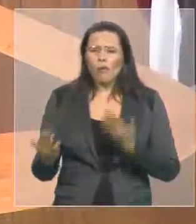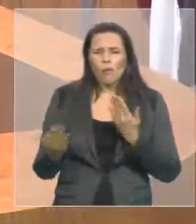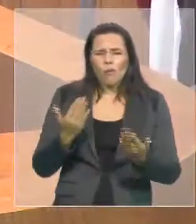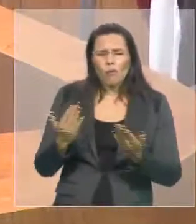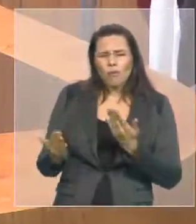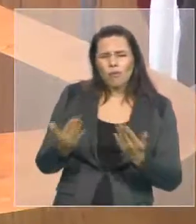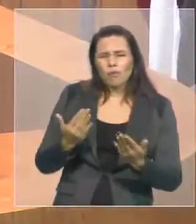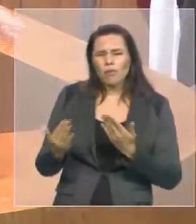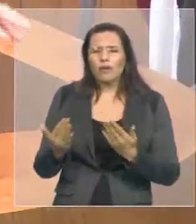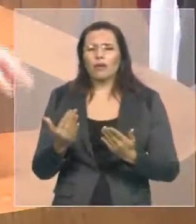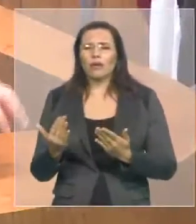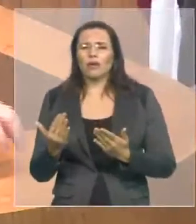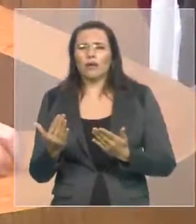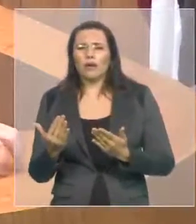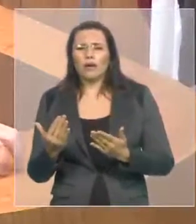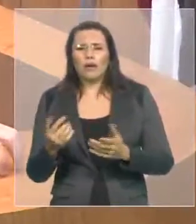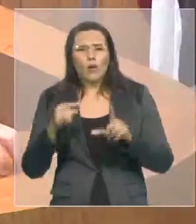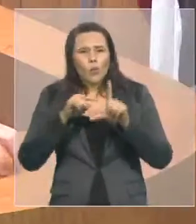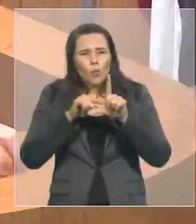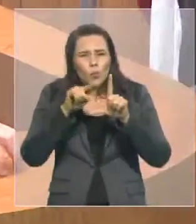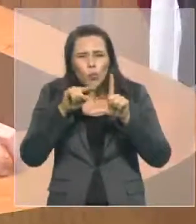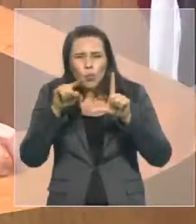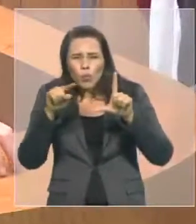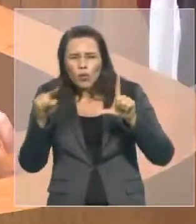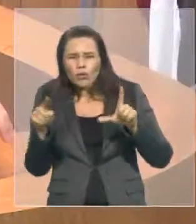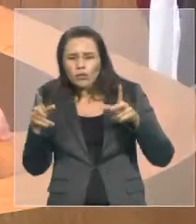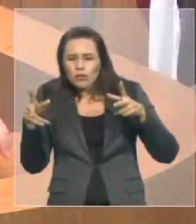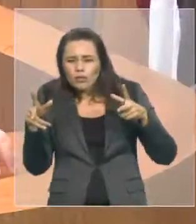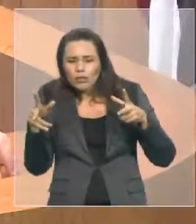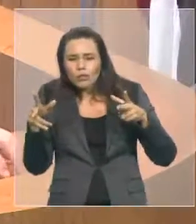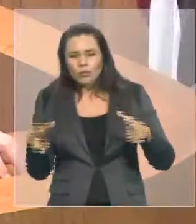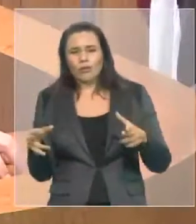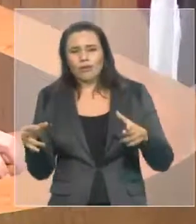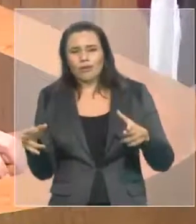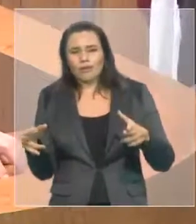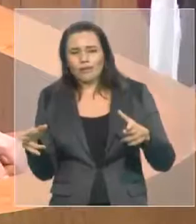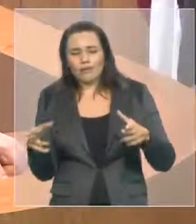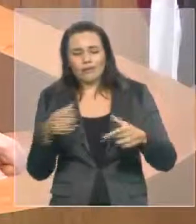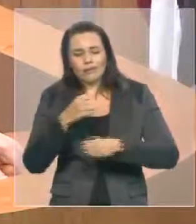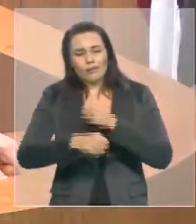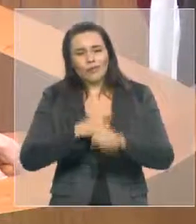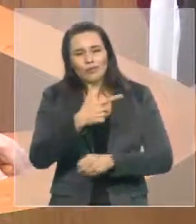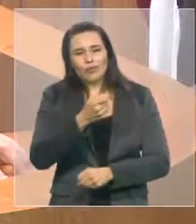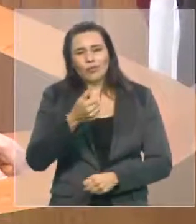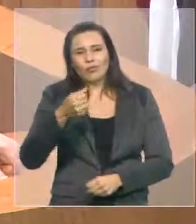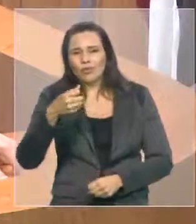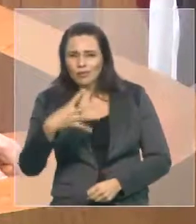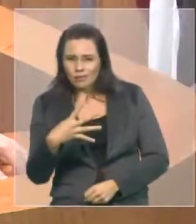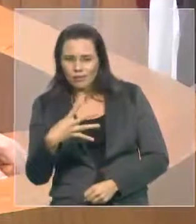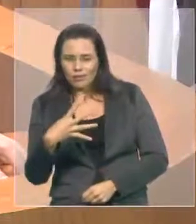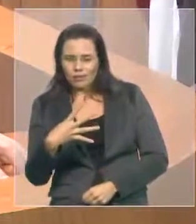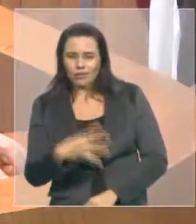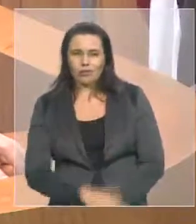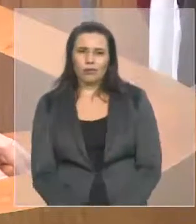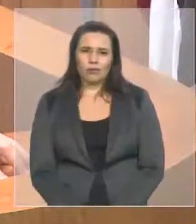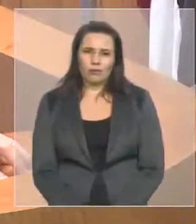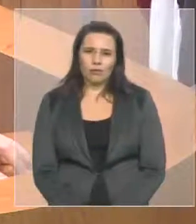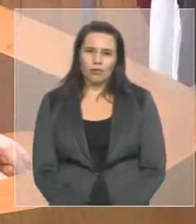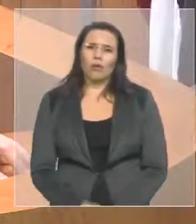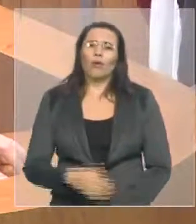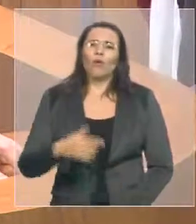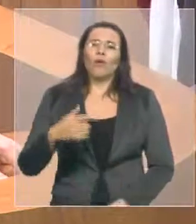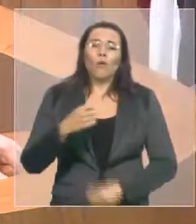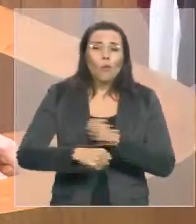2014. 2014 tem praticamente os mesmos números de 2015. É simplesmente,